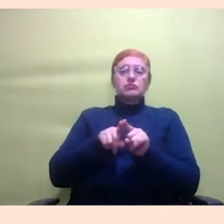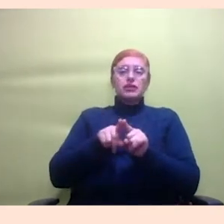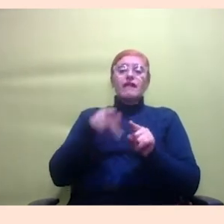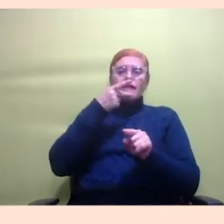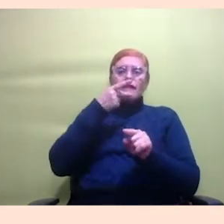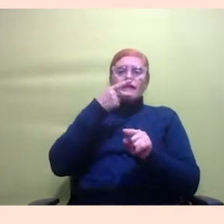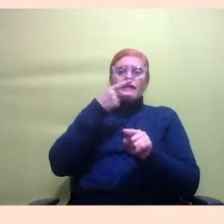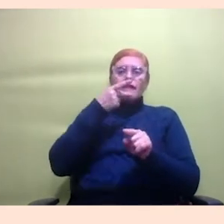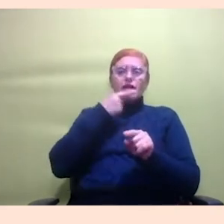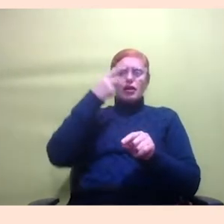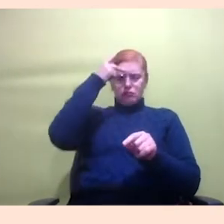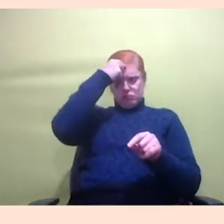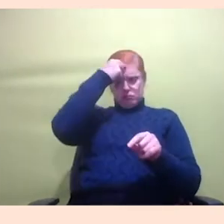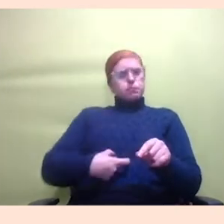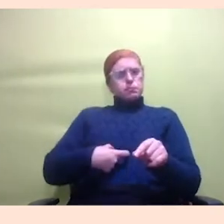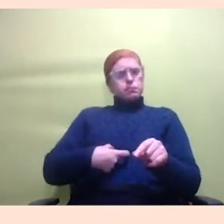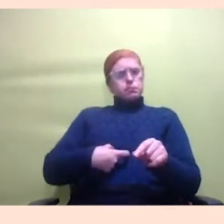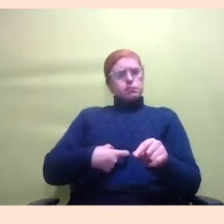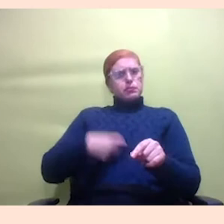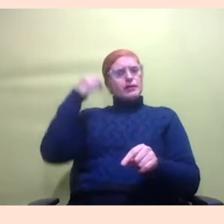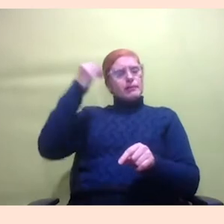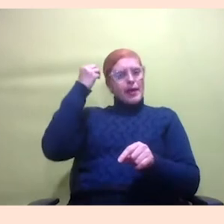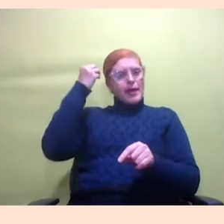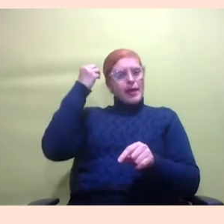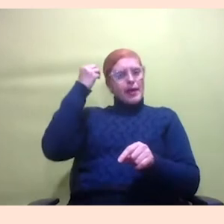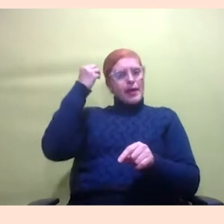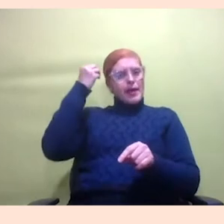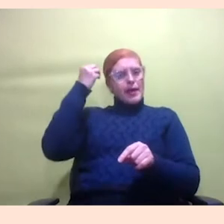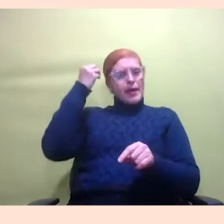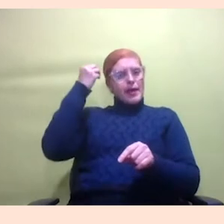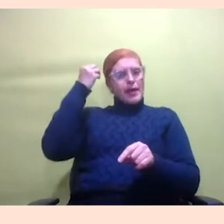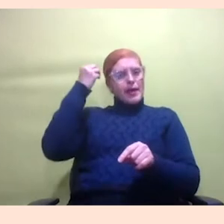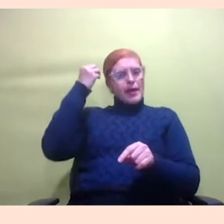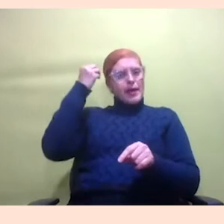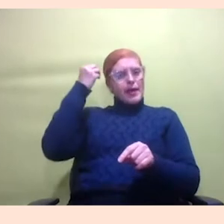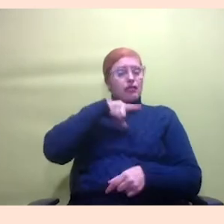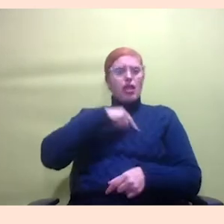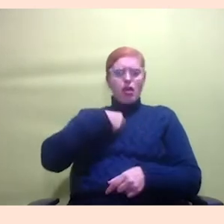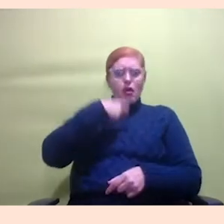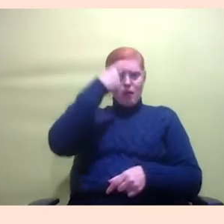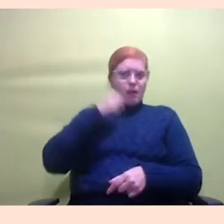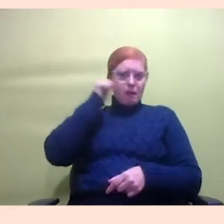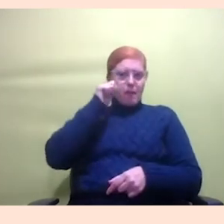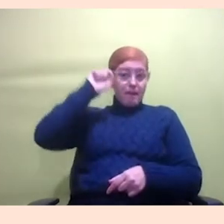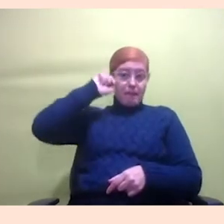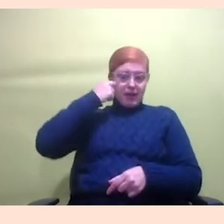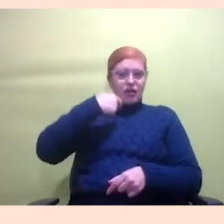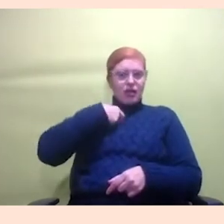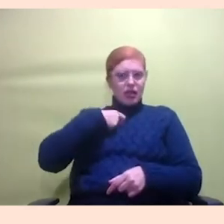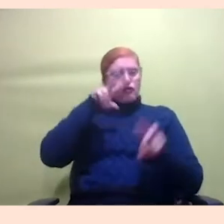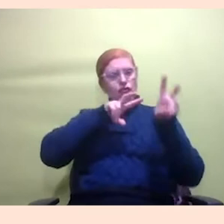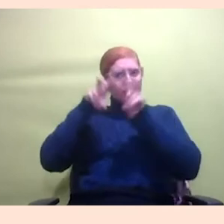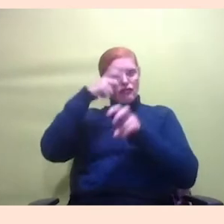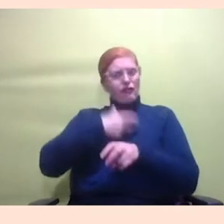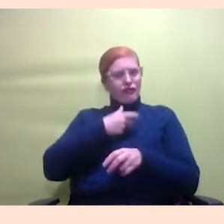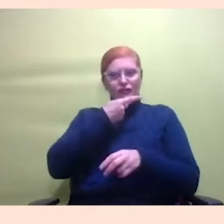validadas porque eu sou mulher preta e se eu for falar sobre mulher preta é difícil não falar em primeira pessoa porque são coisas que doem em mim